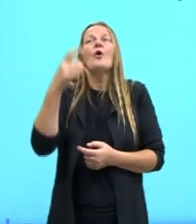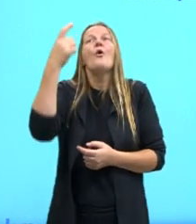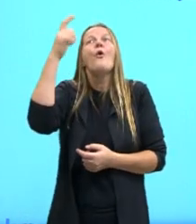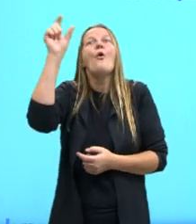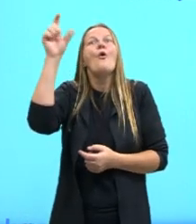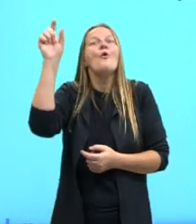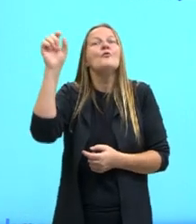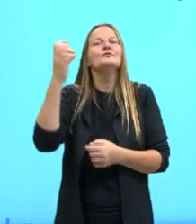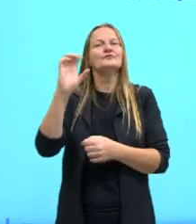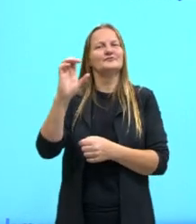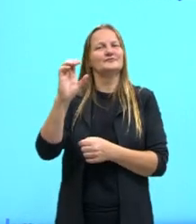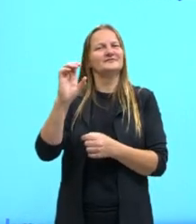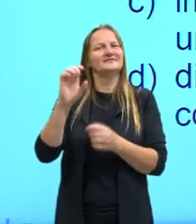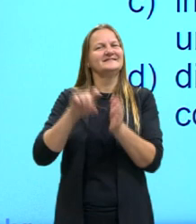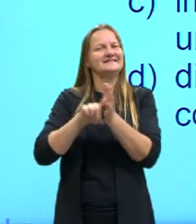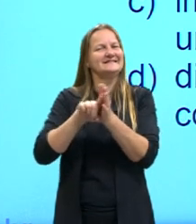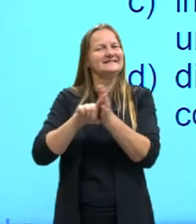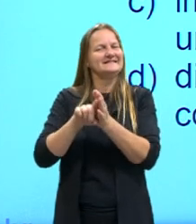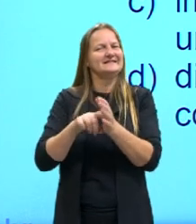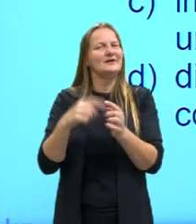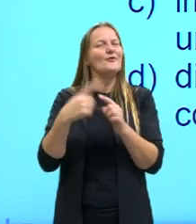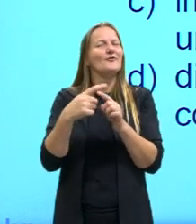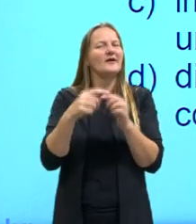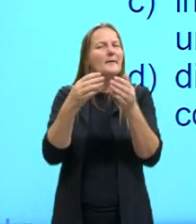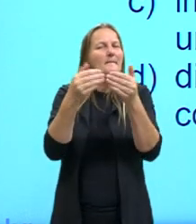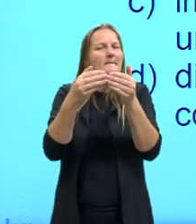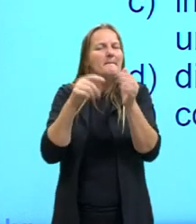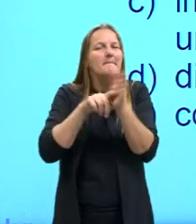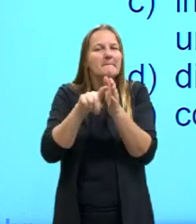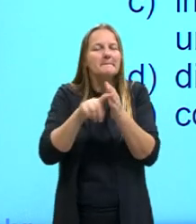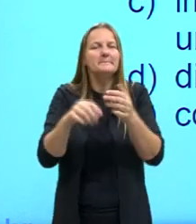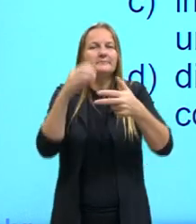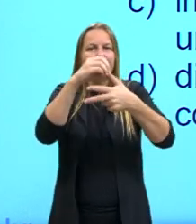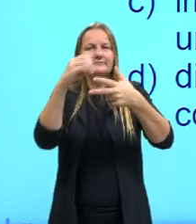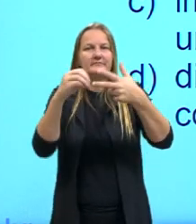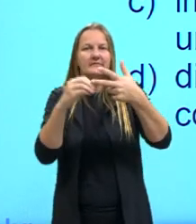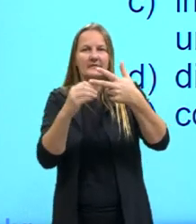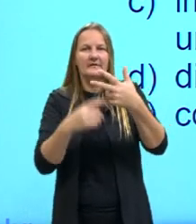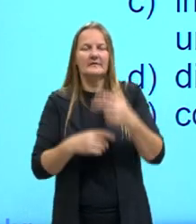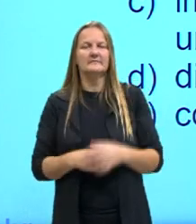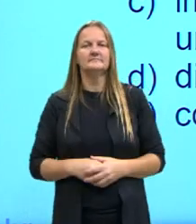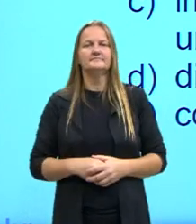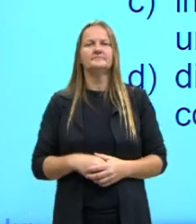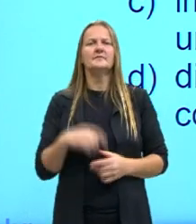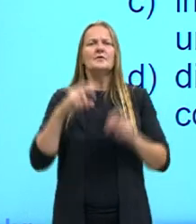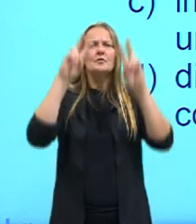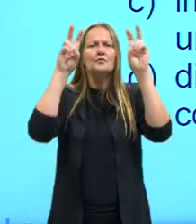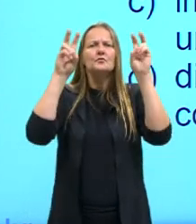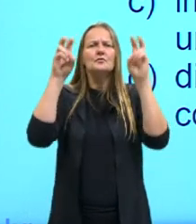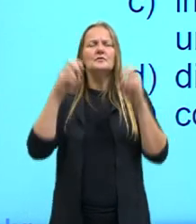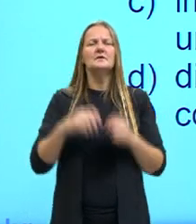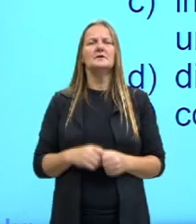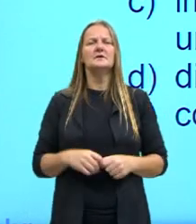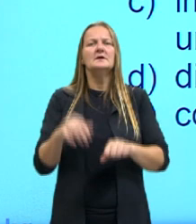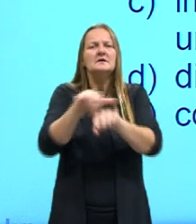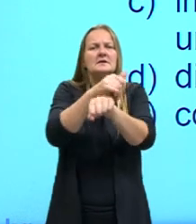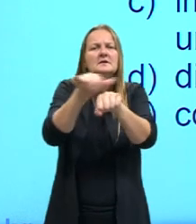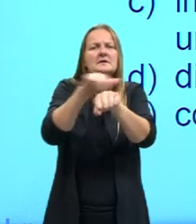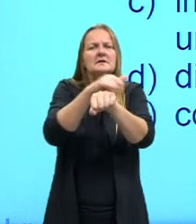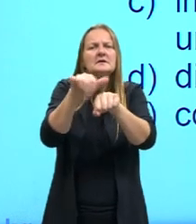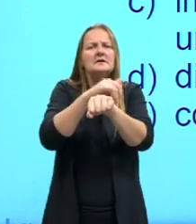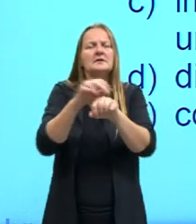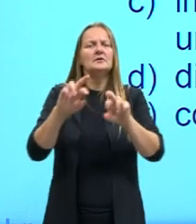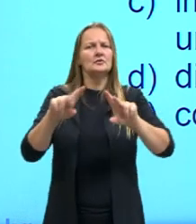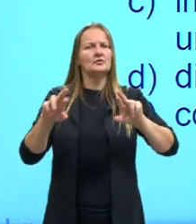cientistas. O que que nos pede a questão? No que diz respeito ao uso de recursos expressivos em